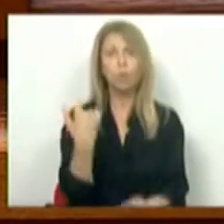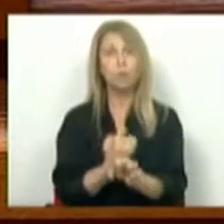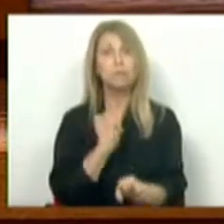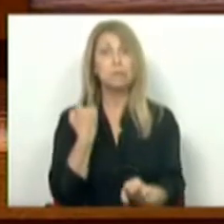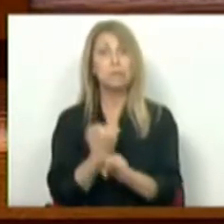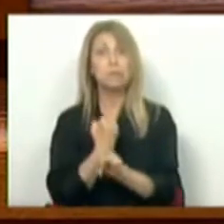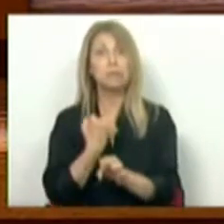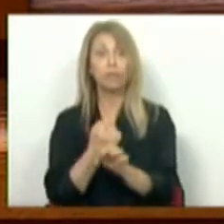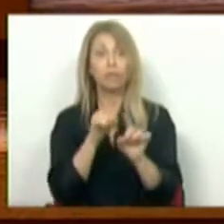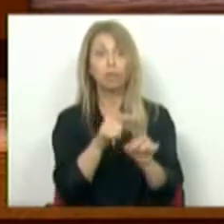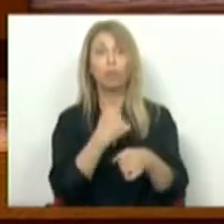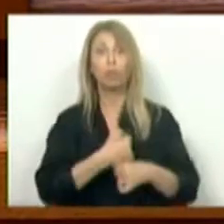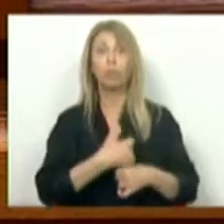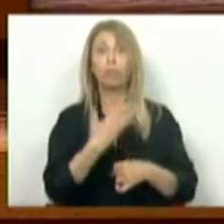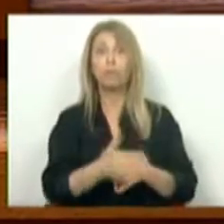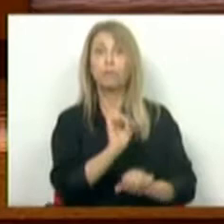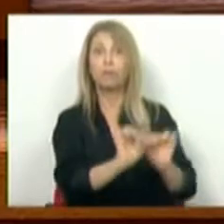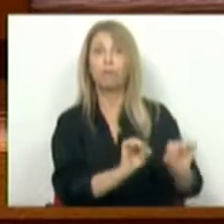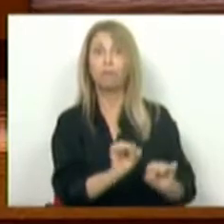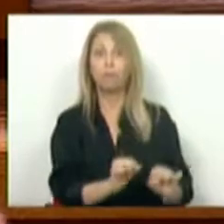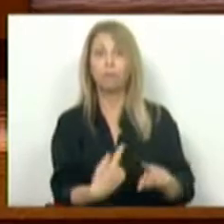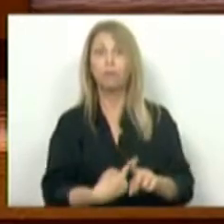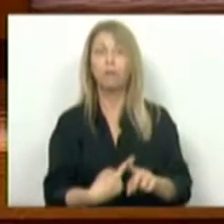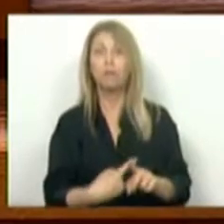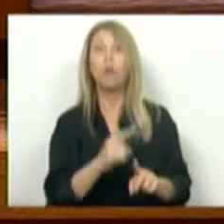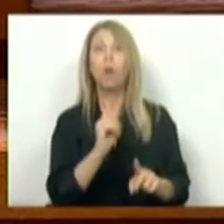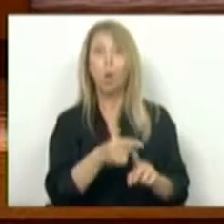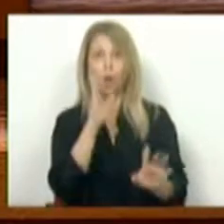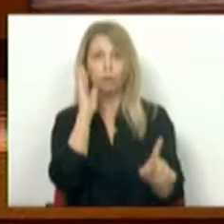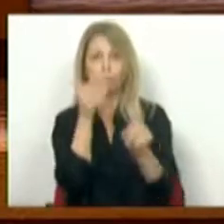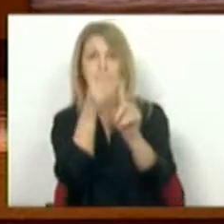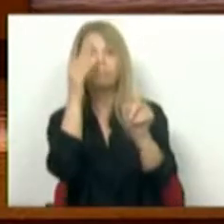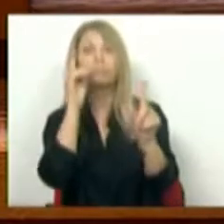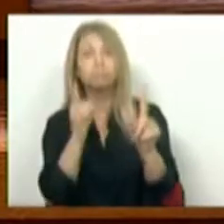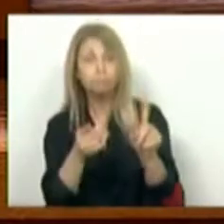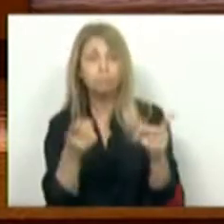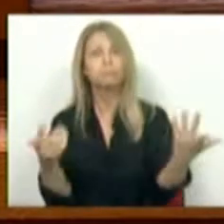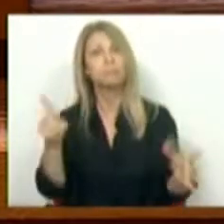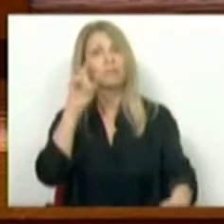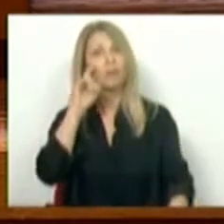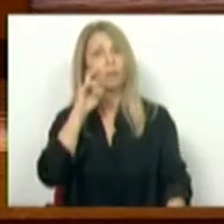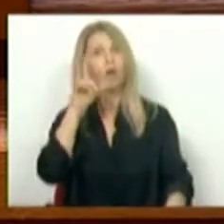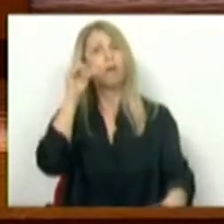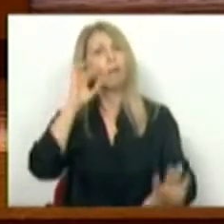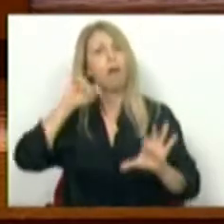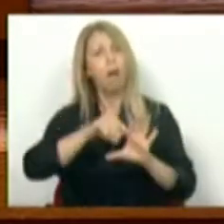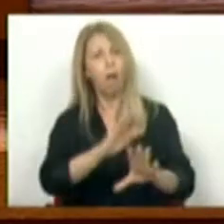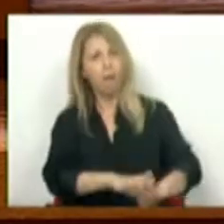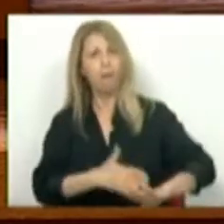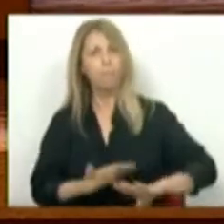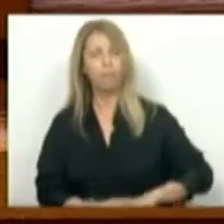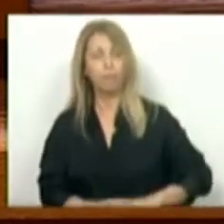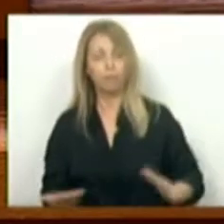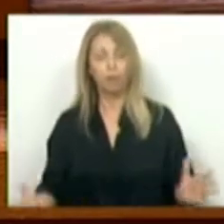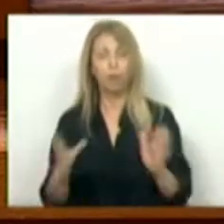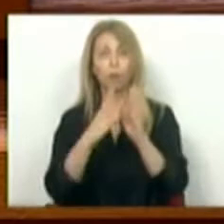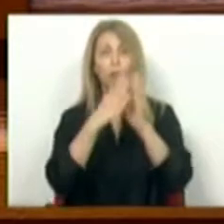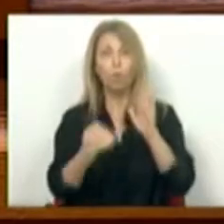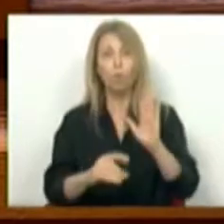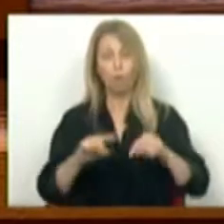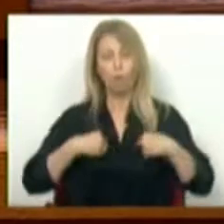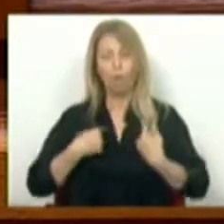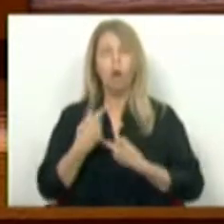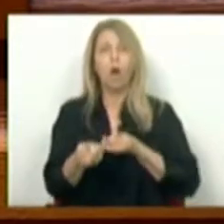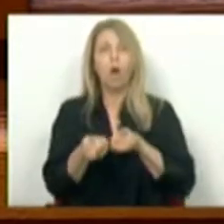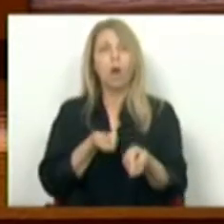prestados por estes profissionais, cujo interesse devemos centrar, salvaguardar e aprofundar. O modelo de auto-organização